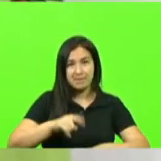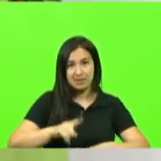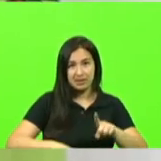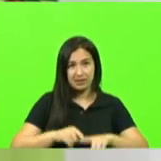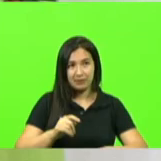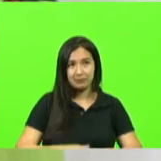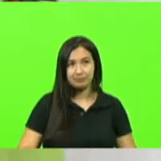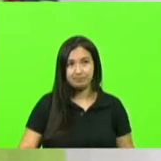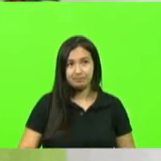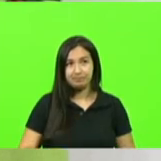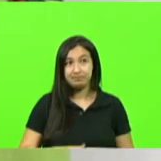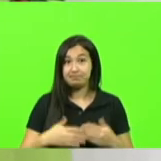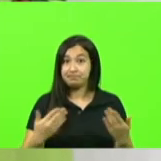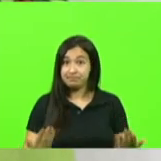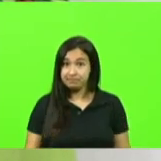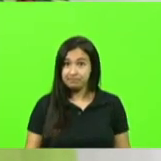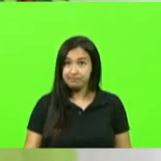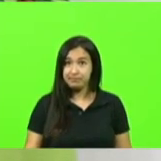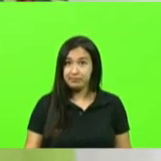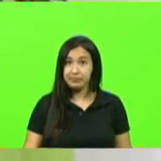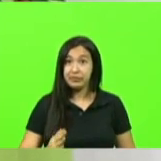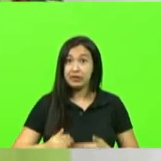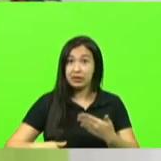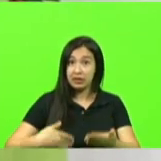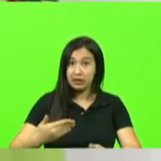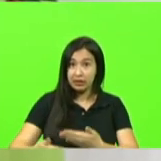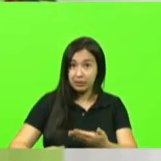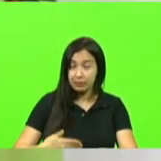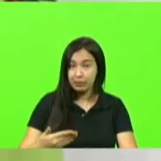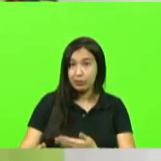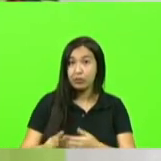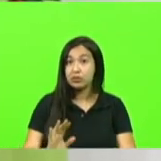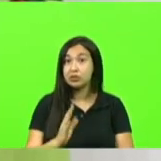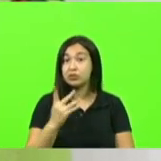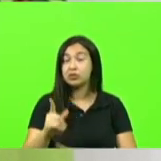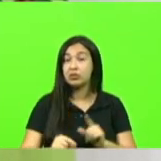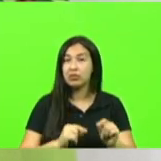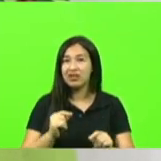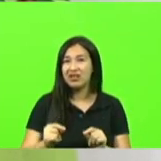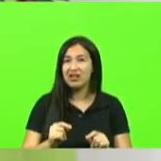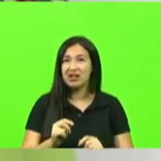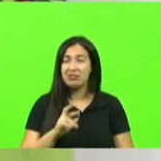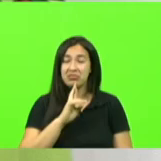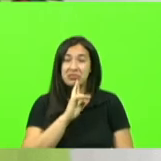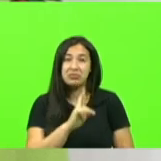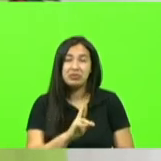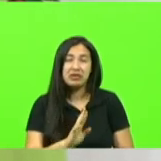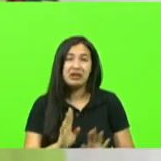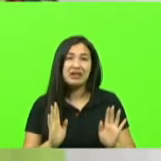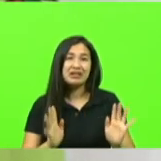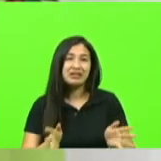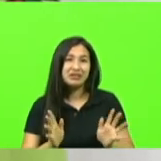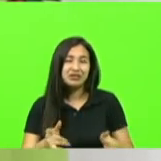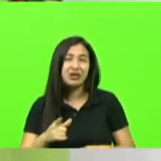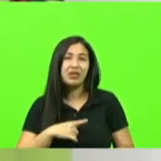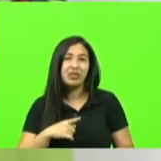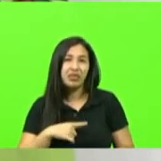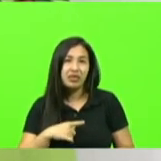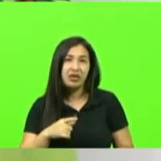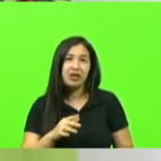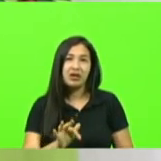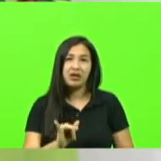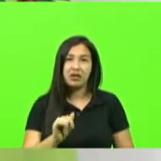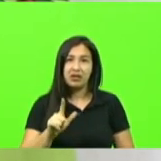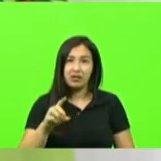pois bem depois a desculpa era que já tinha o filme mas a